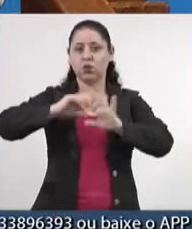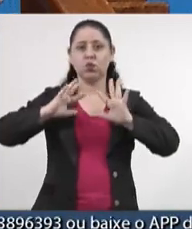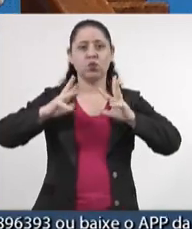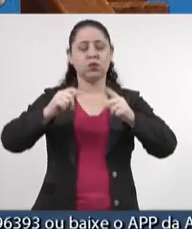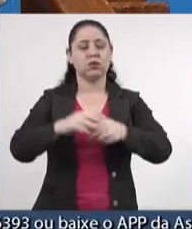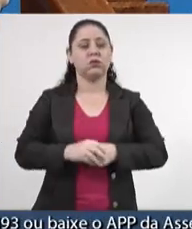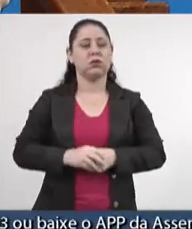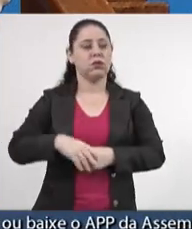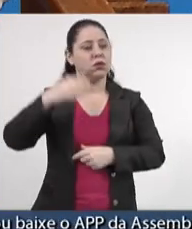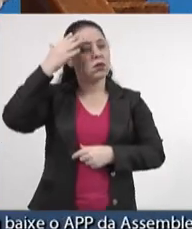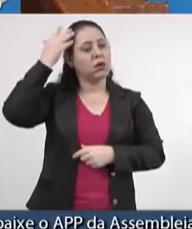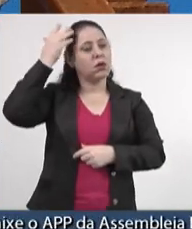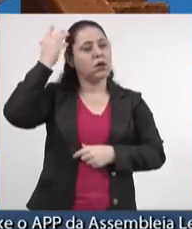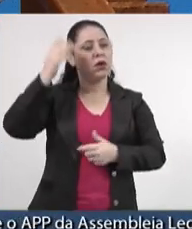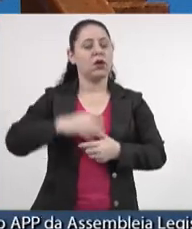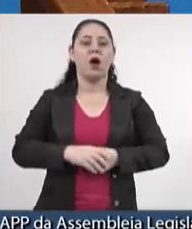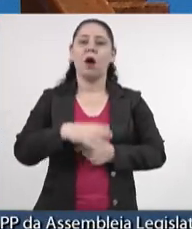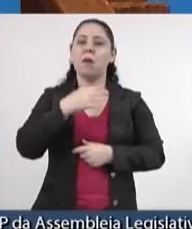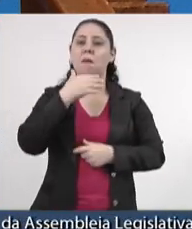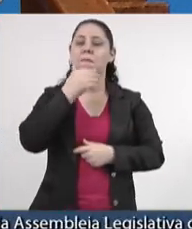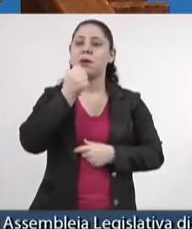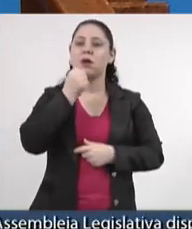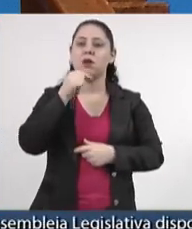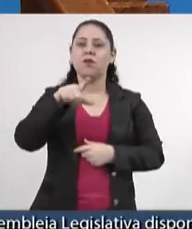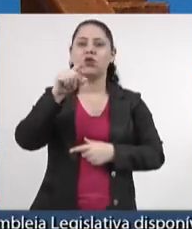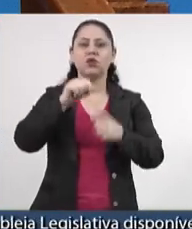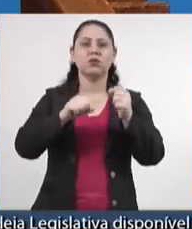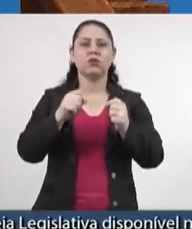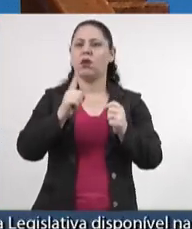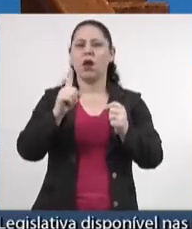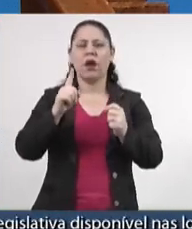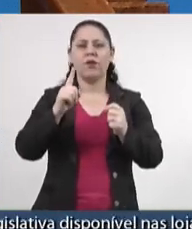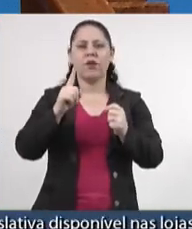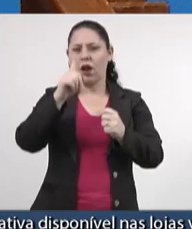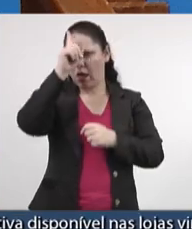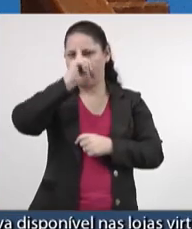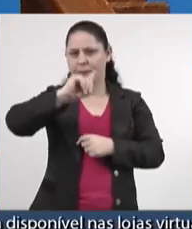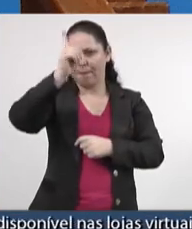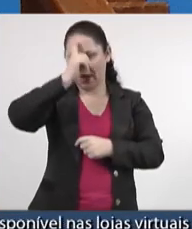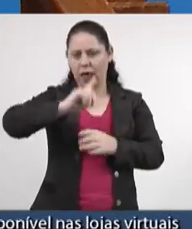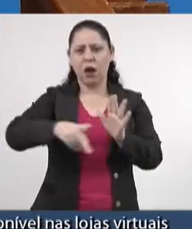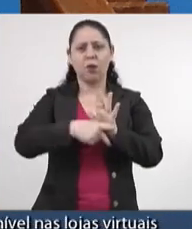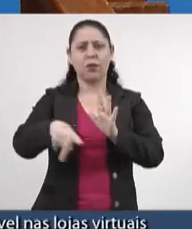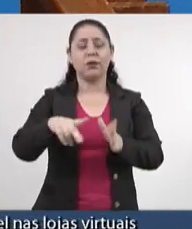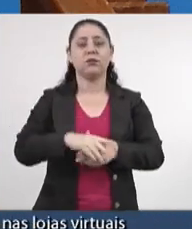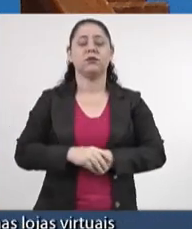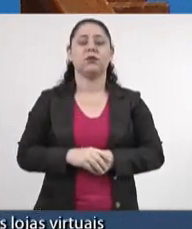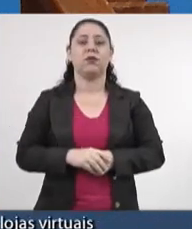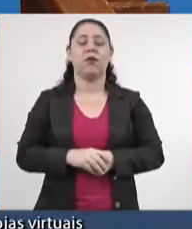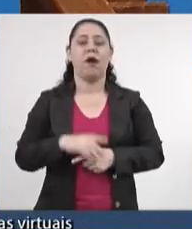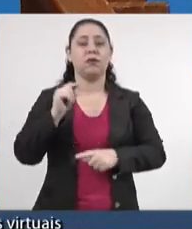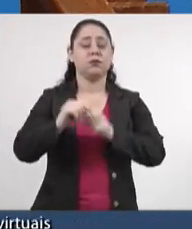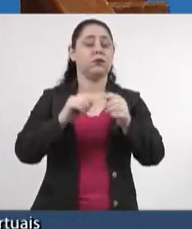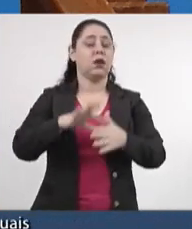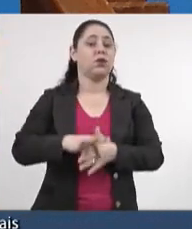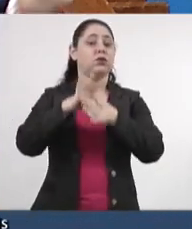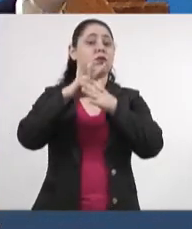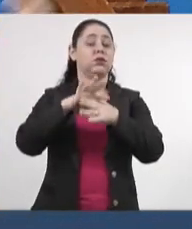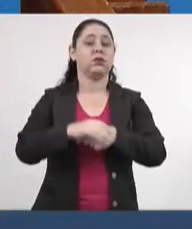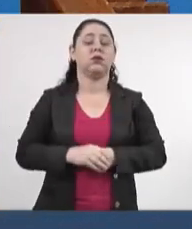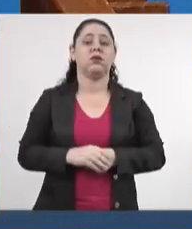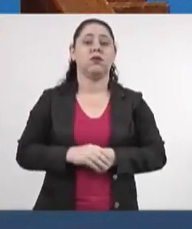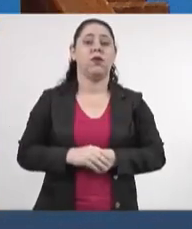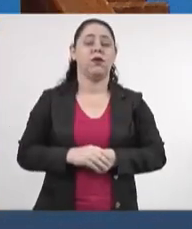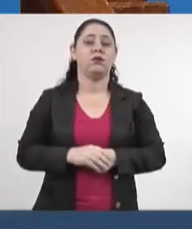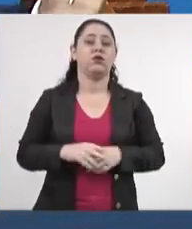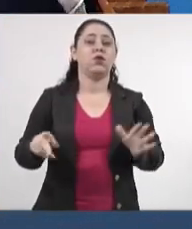inclusive o cabelo do menino, do personagem que foi escolhido, não está nem loiro, o cabelo é amarelo. Para dar o destaque para